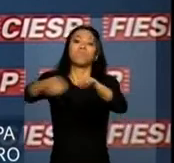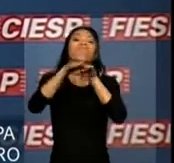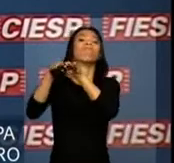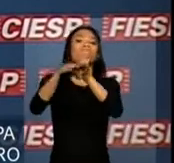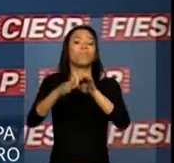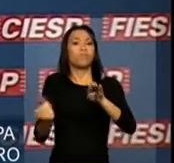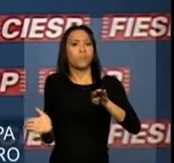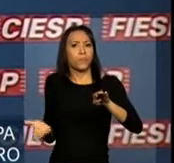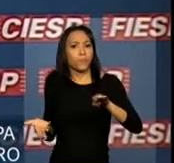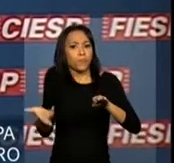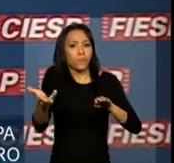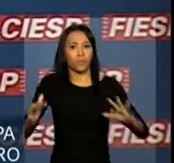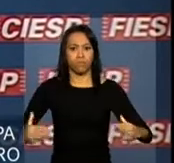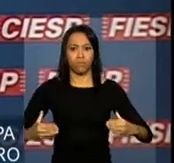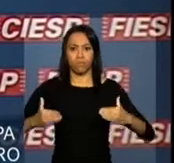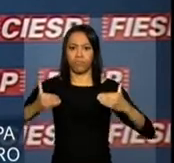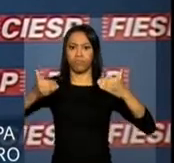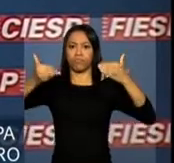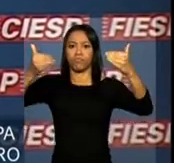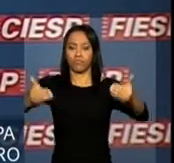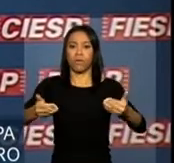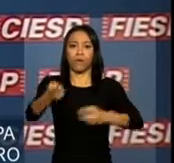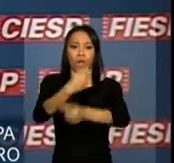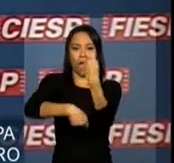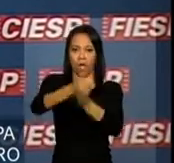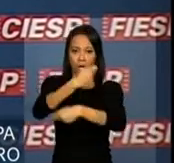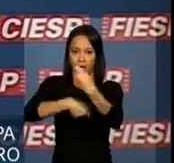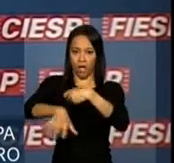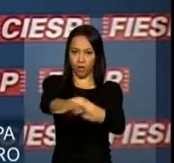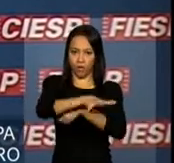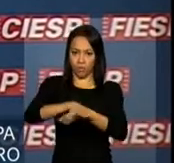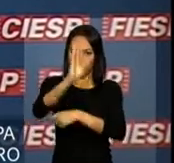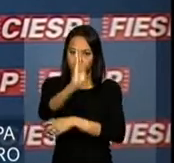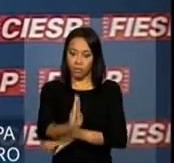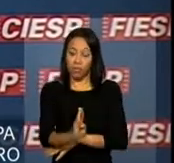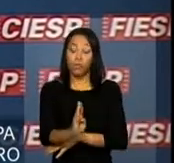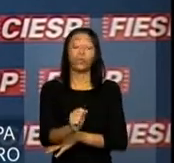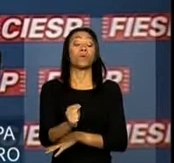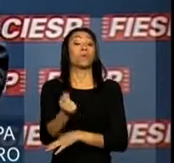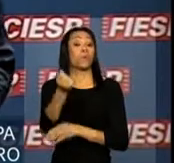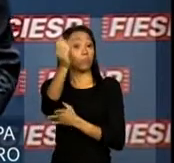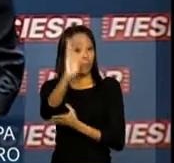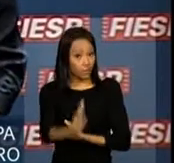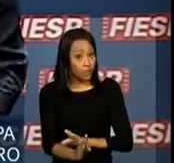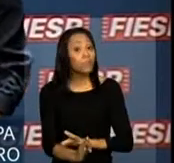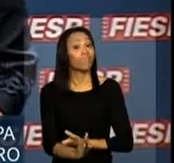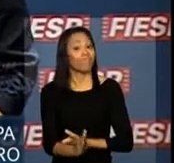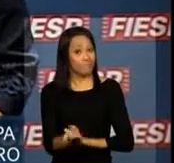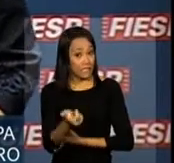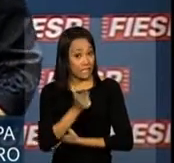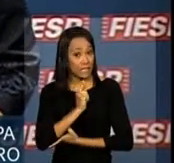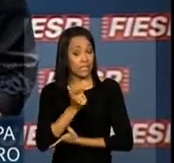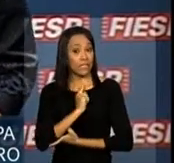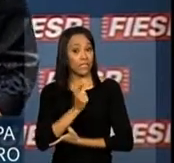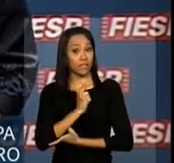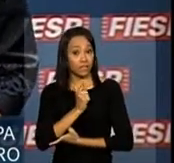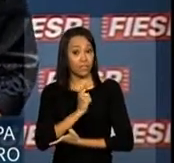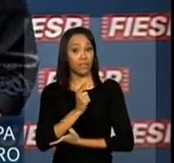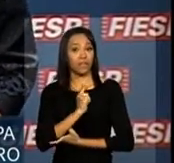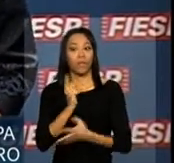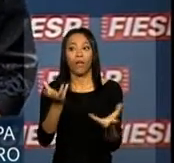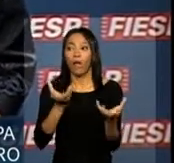acelerar o crescimento econômico brasileiro. o Brasil possui uma forte demanda por